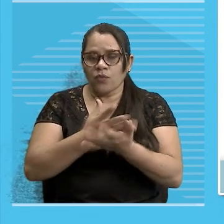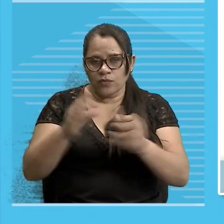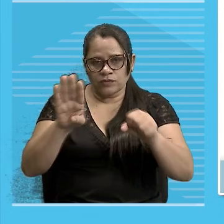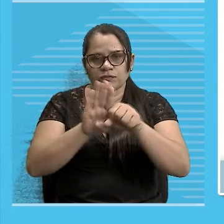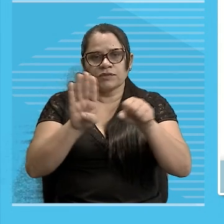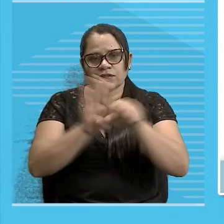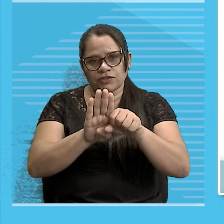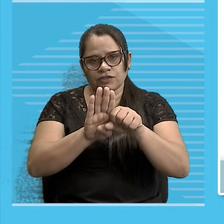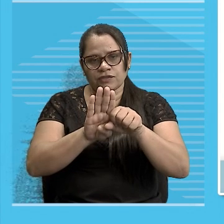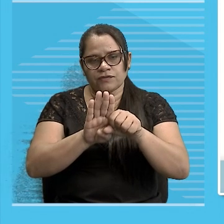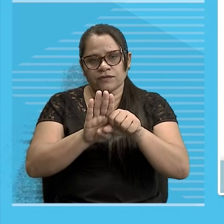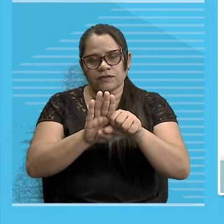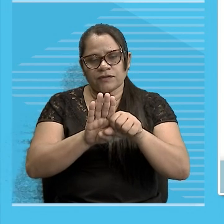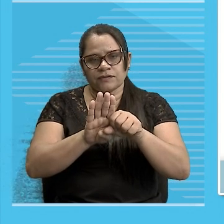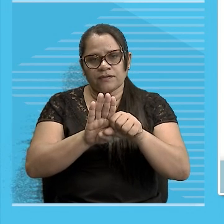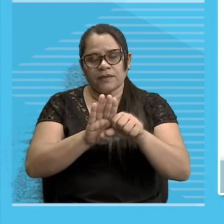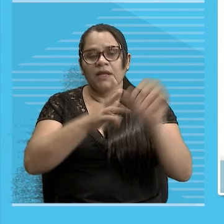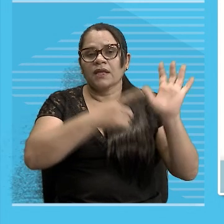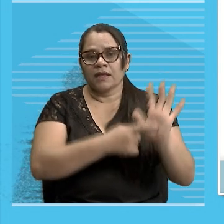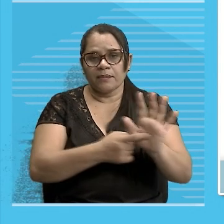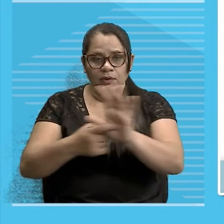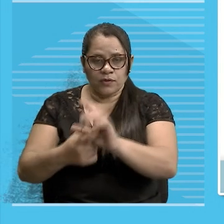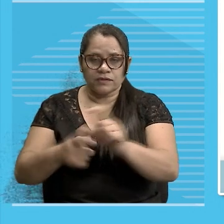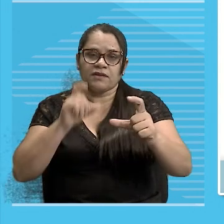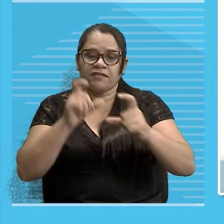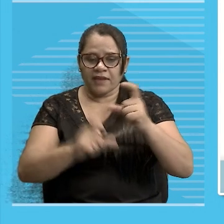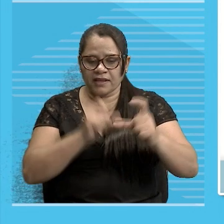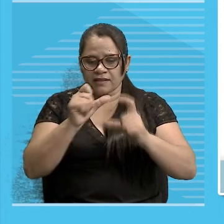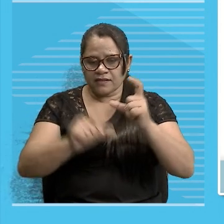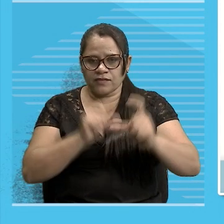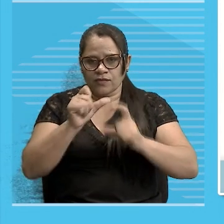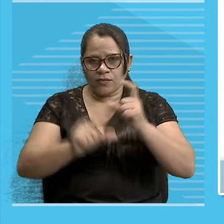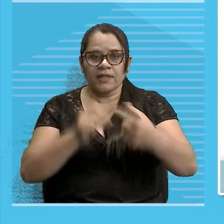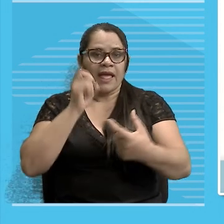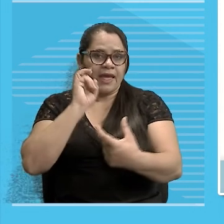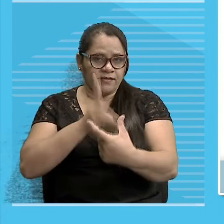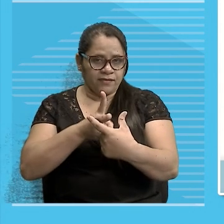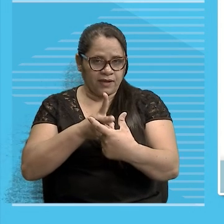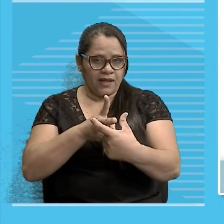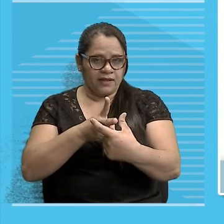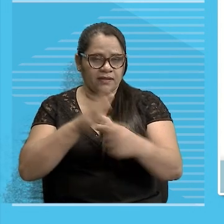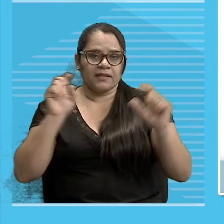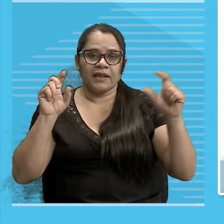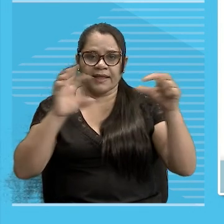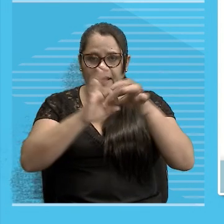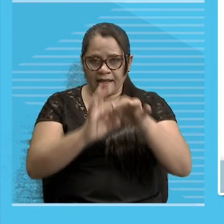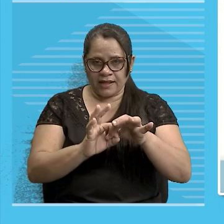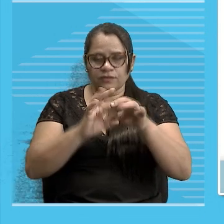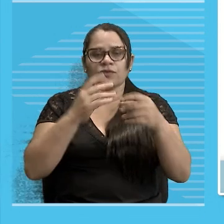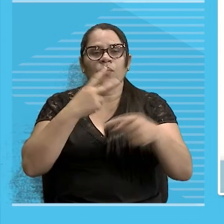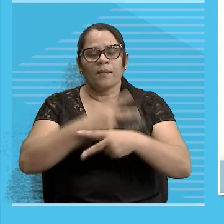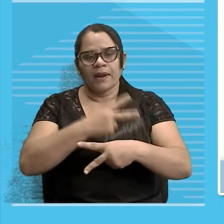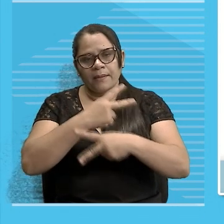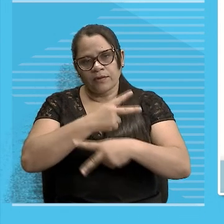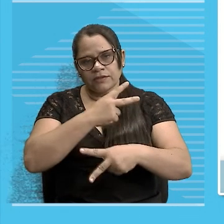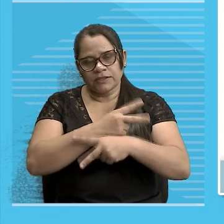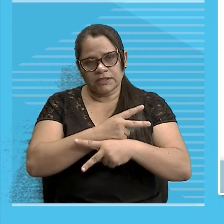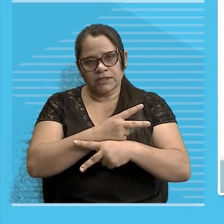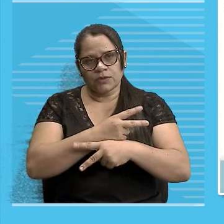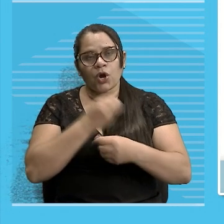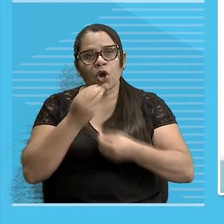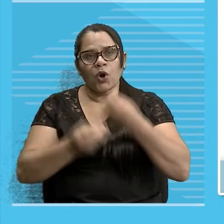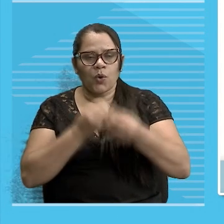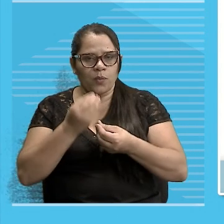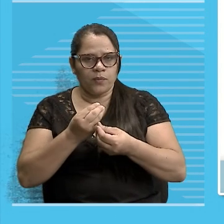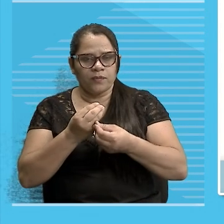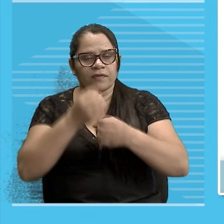apresentam flexões Nesse formato aí Radicais ligados com preposição Pelo seguinte